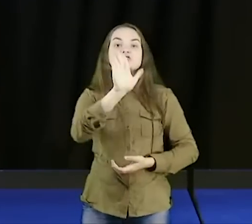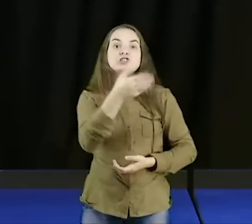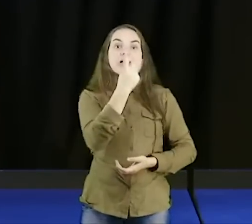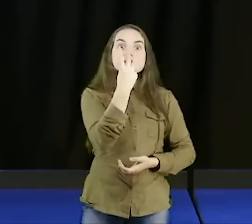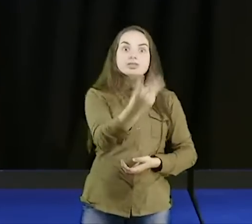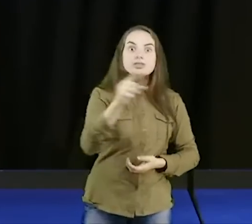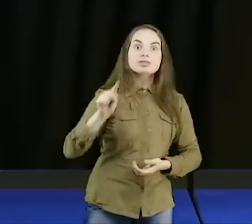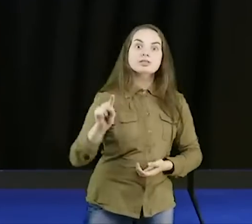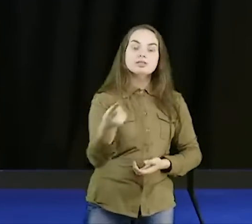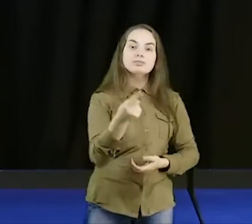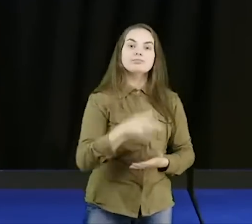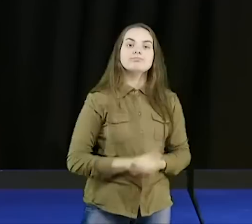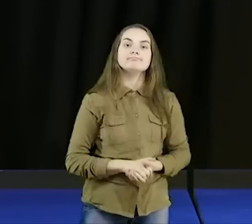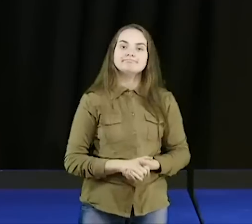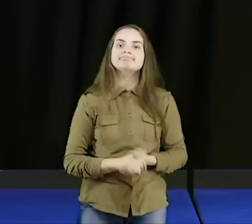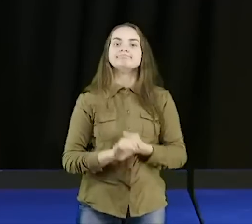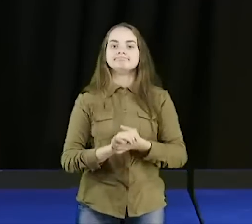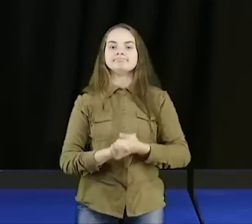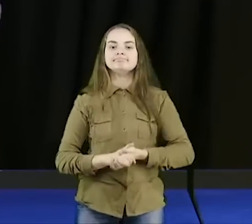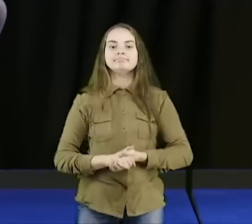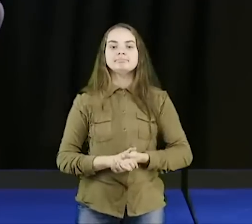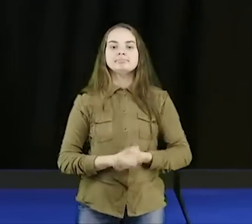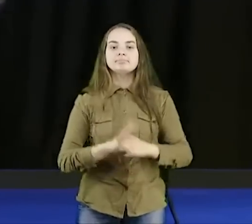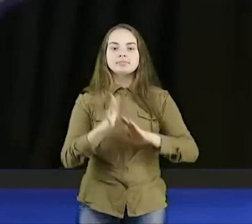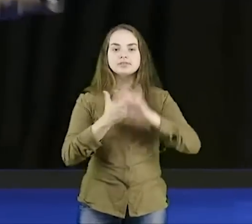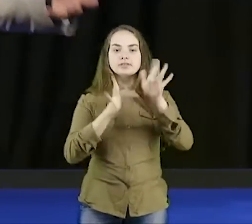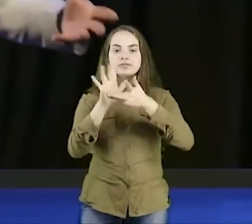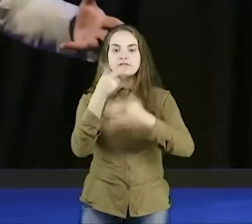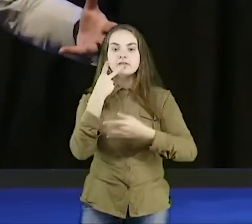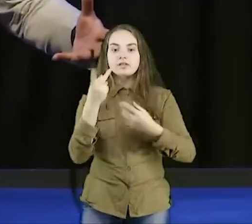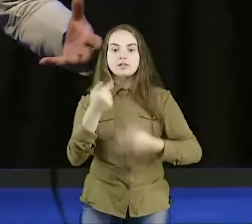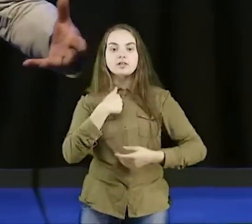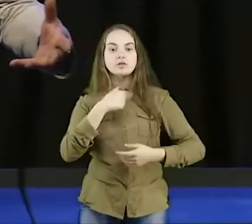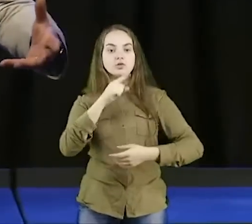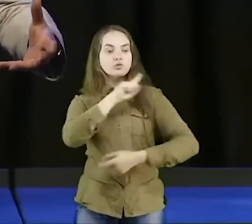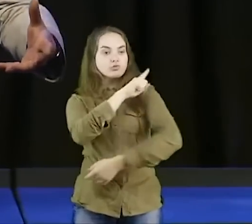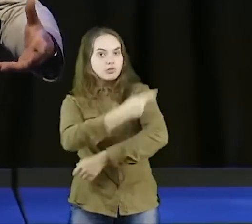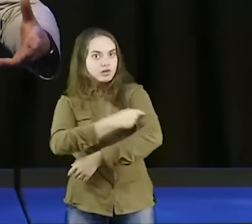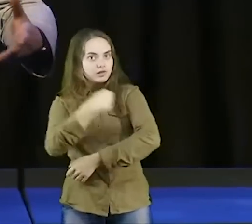3 mil, Jesus, ele vai dizer, a autoridade que eu tenho, eu te dou,